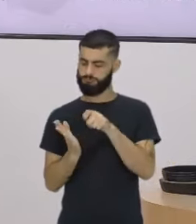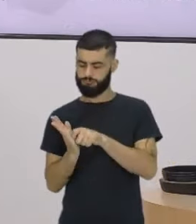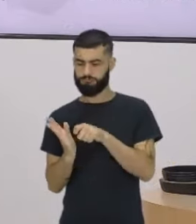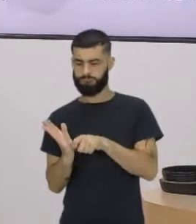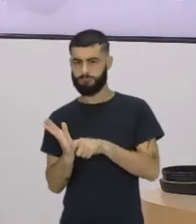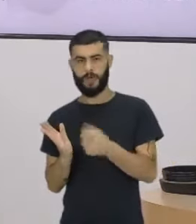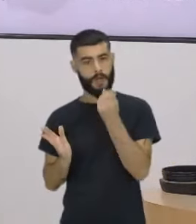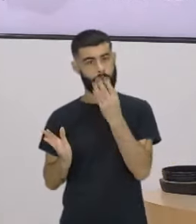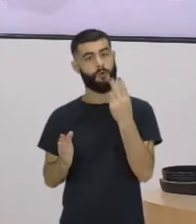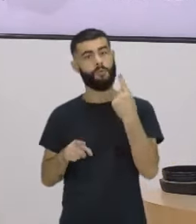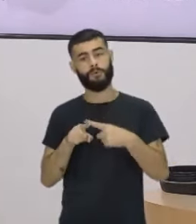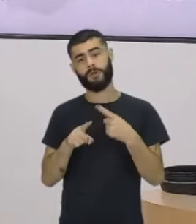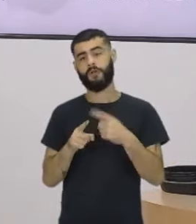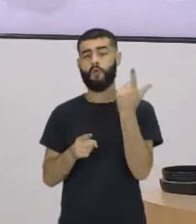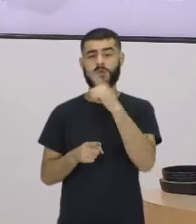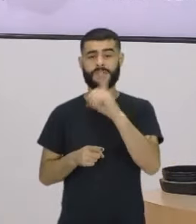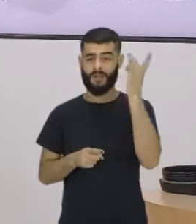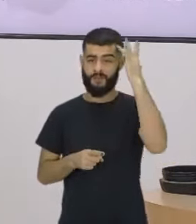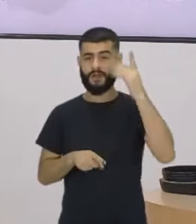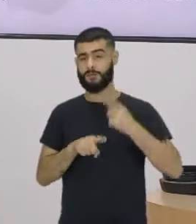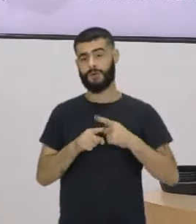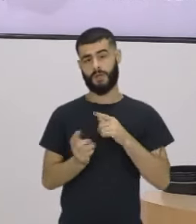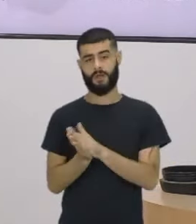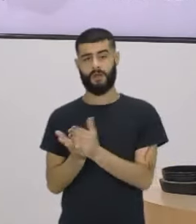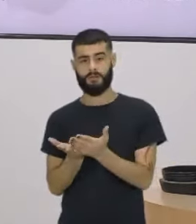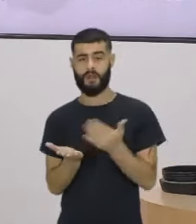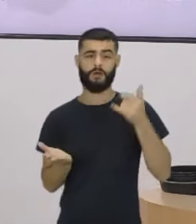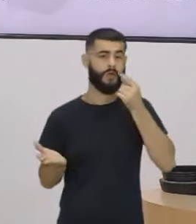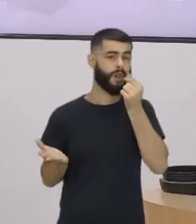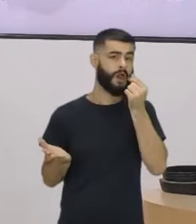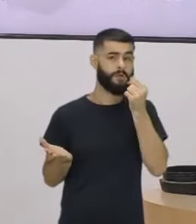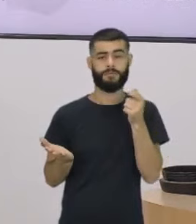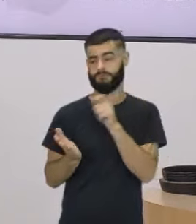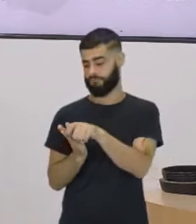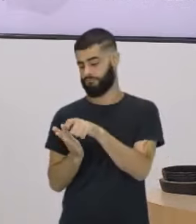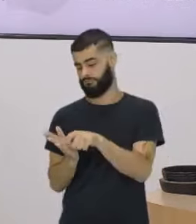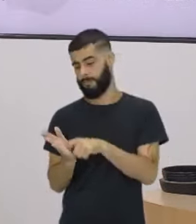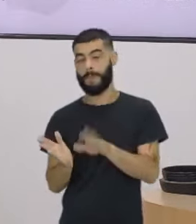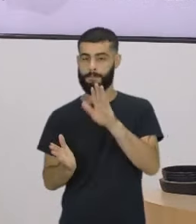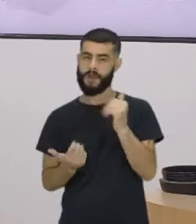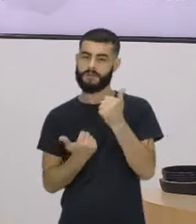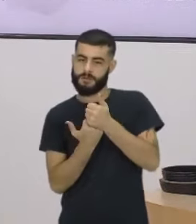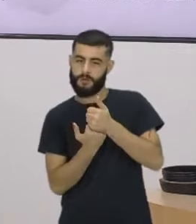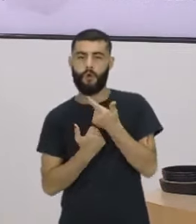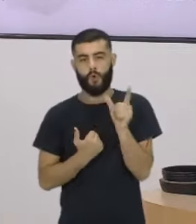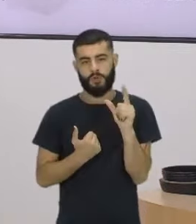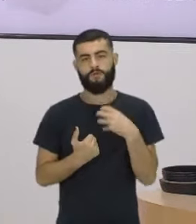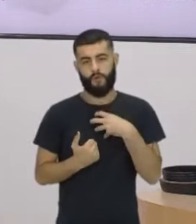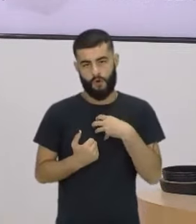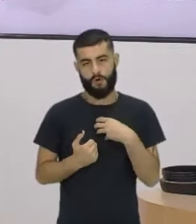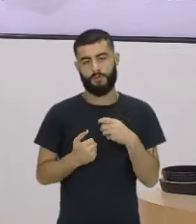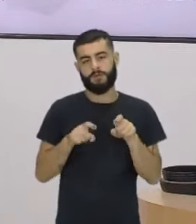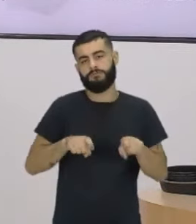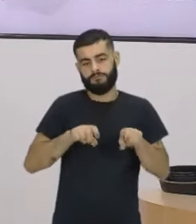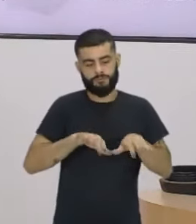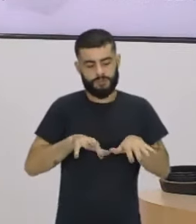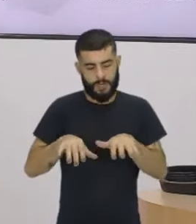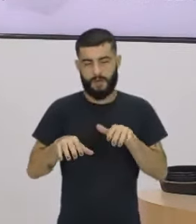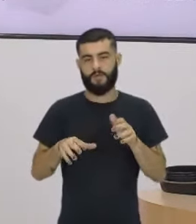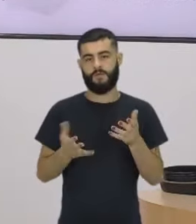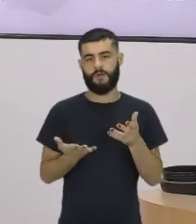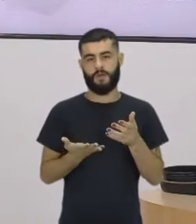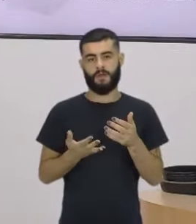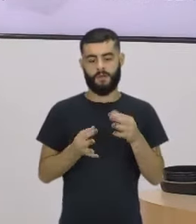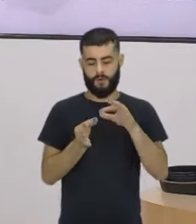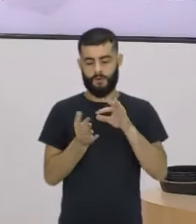fácil aí, o caderno e o lápis. Porém, você pode fazer de forma digital, você pode escrever em post-it, trabalhar com as